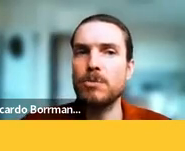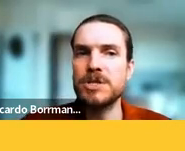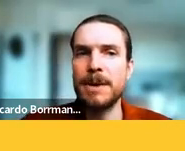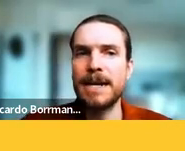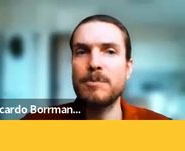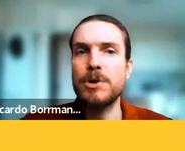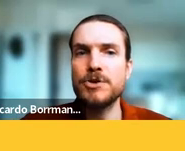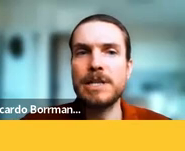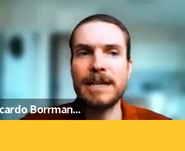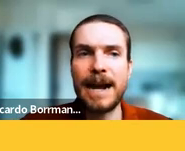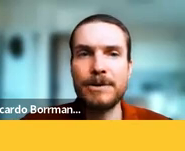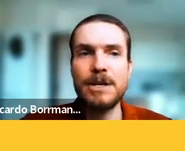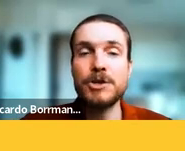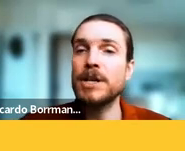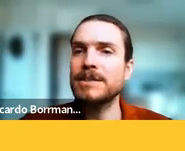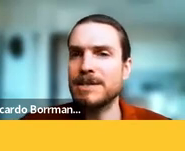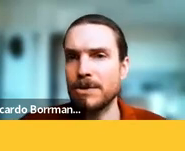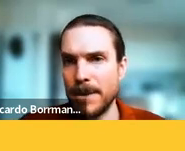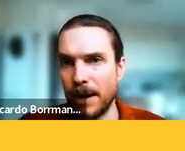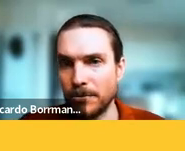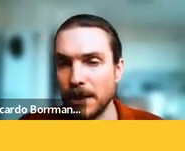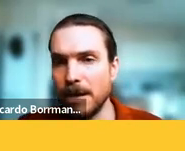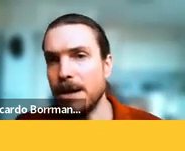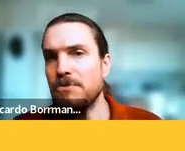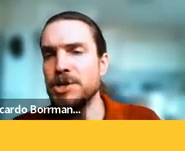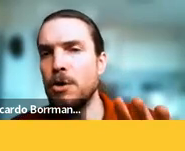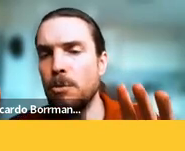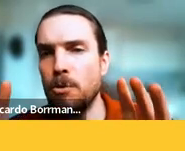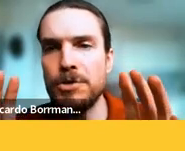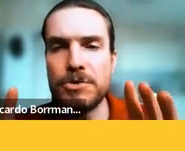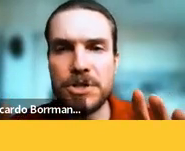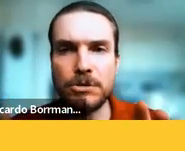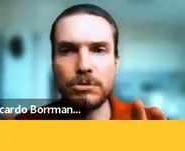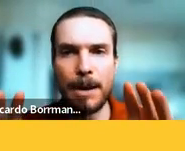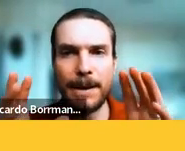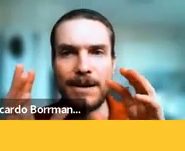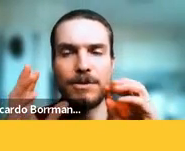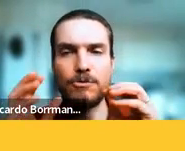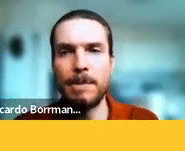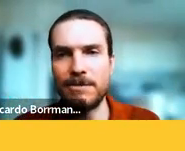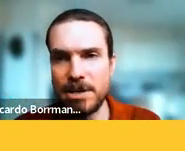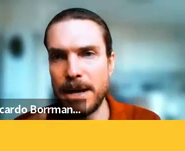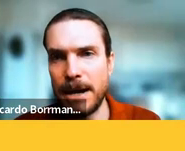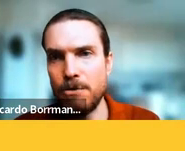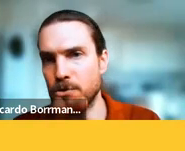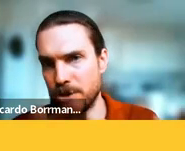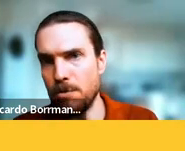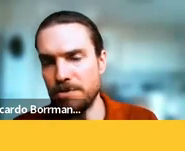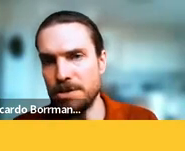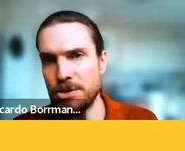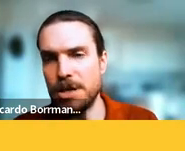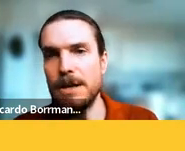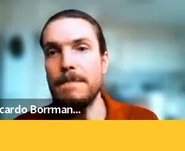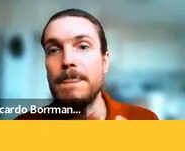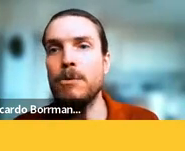concebido como um semanário político e literário de orientação liberal. Veja que quando eu cito a palavra uso a palavra liberal e vou usar